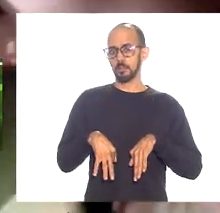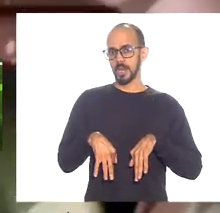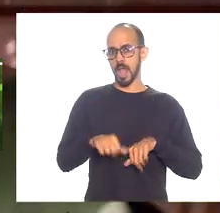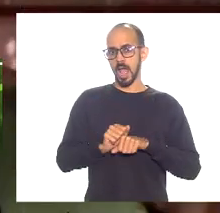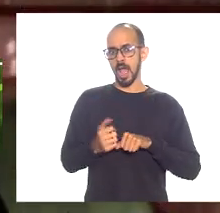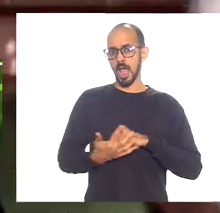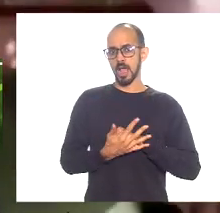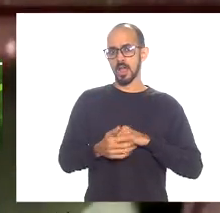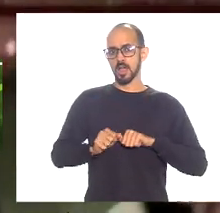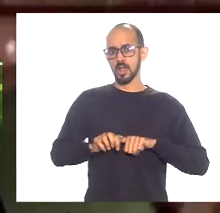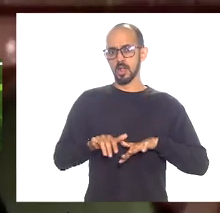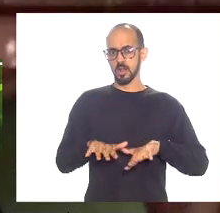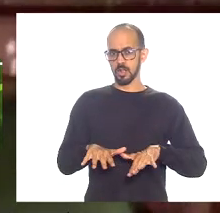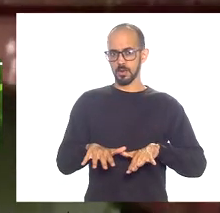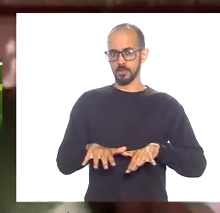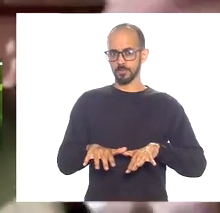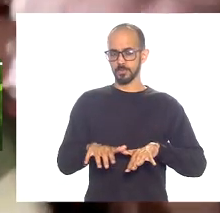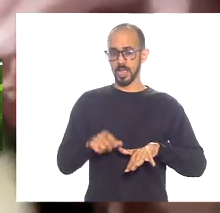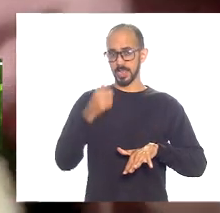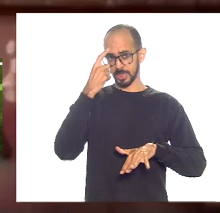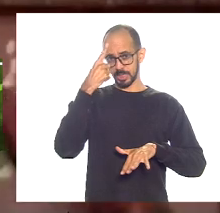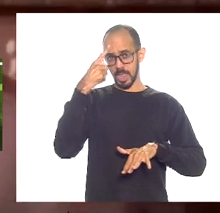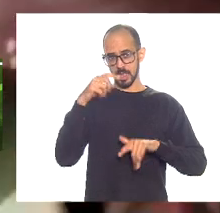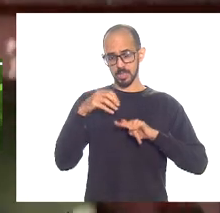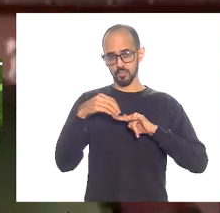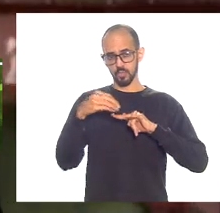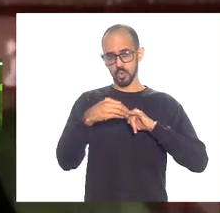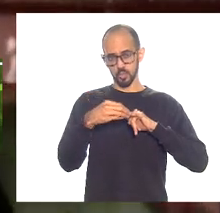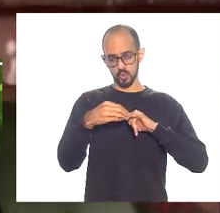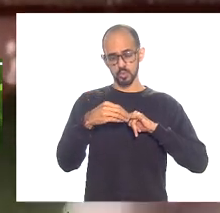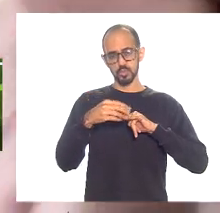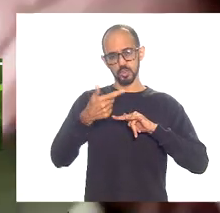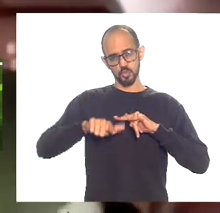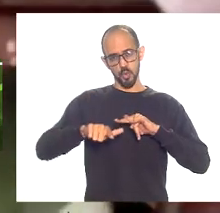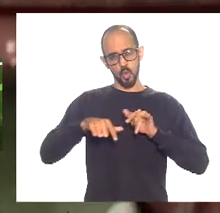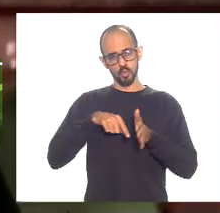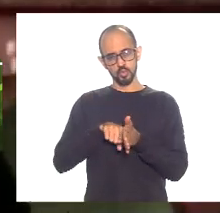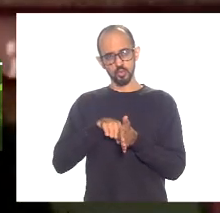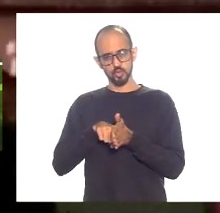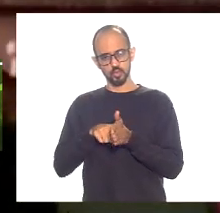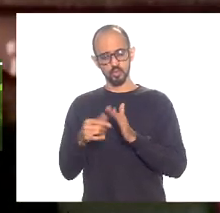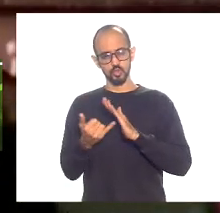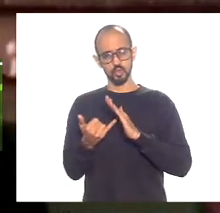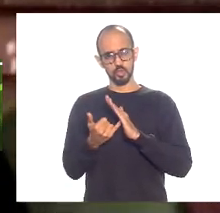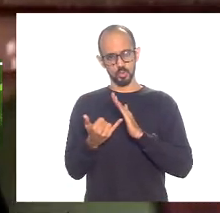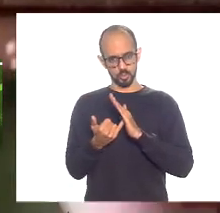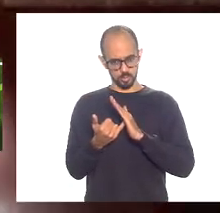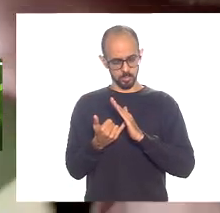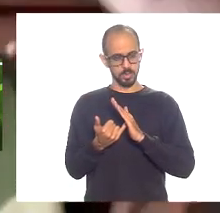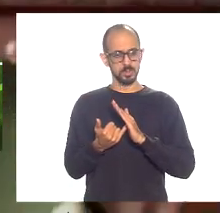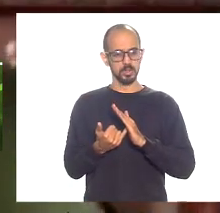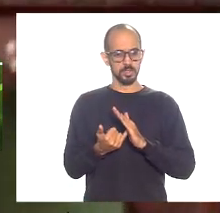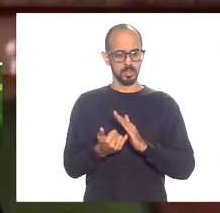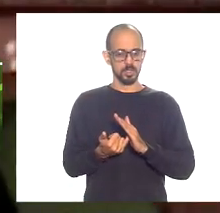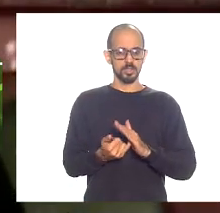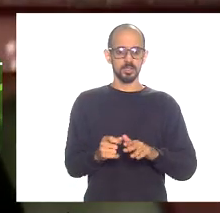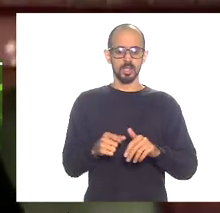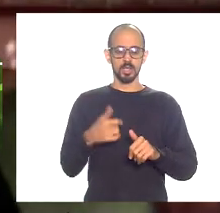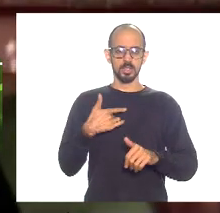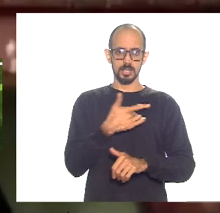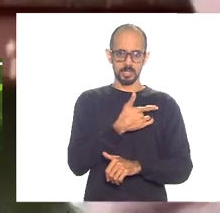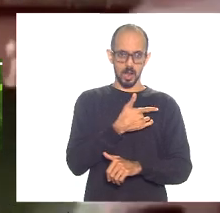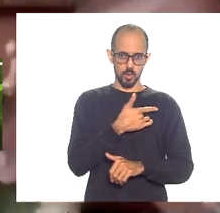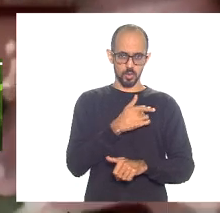institutos da Fiocruz né dos institutos de pesquisa das fundações de saúde